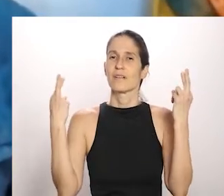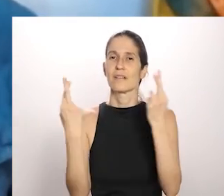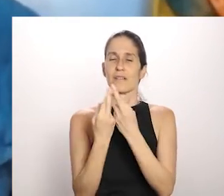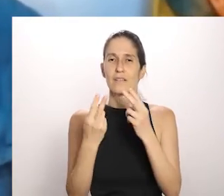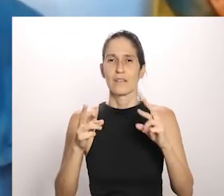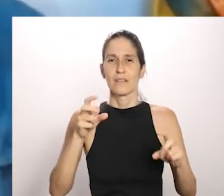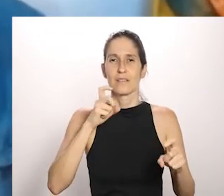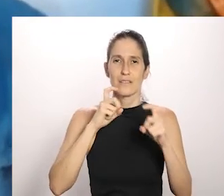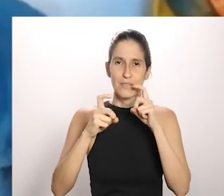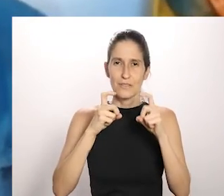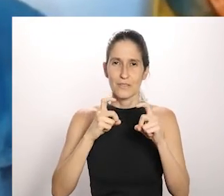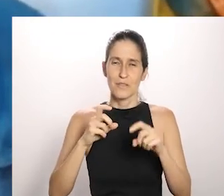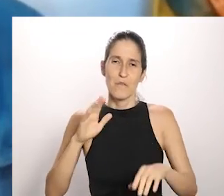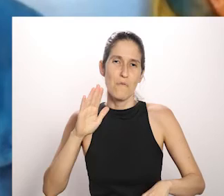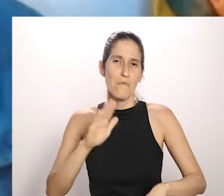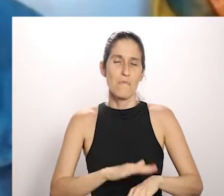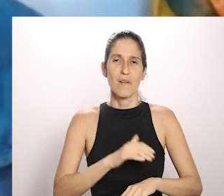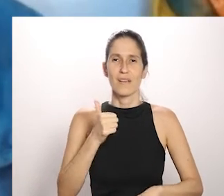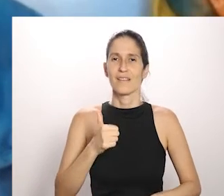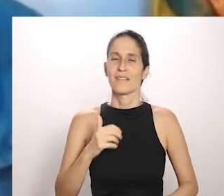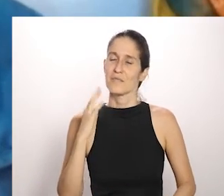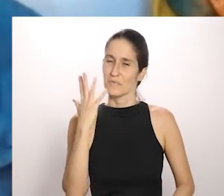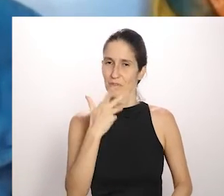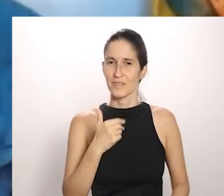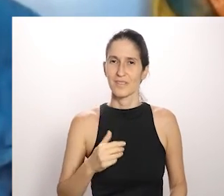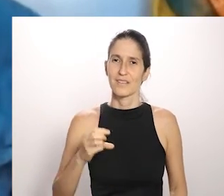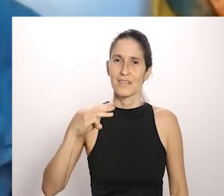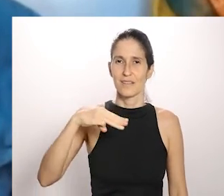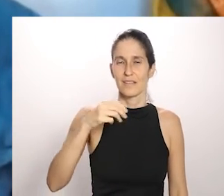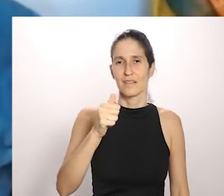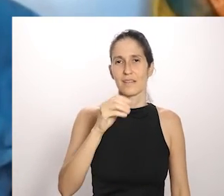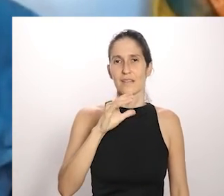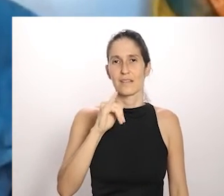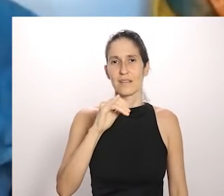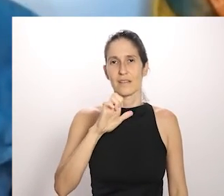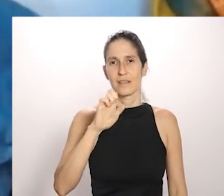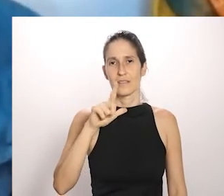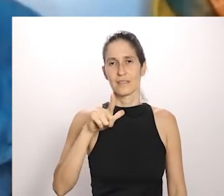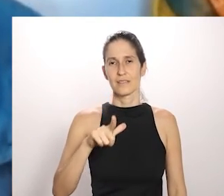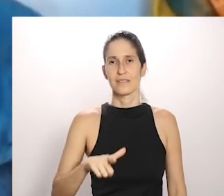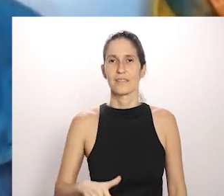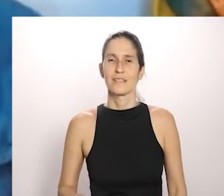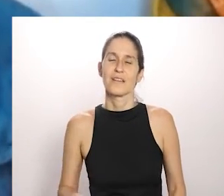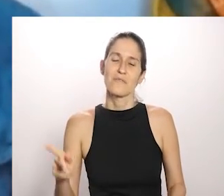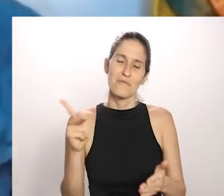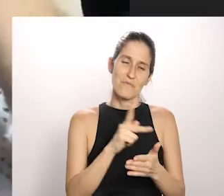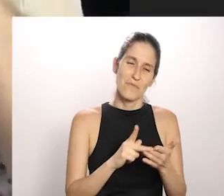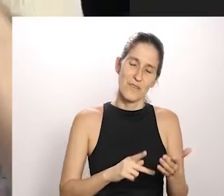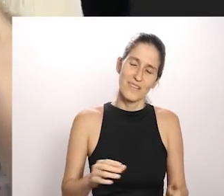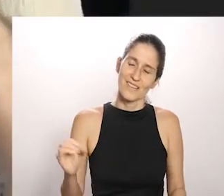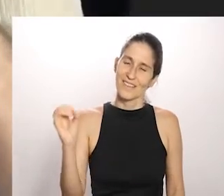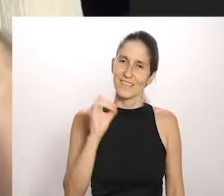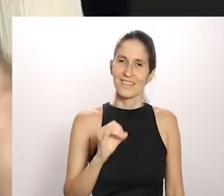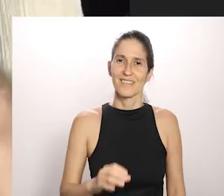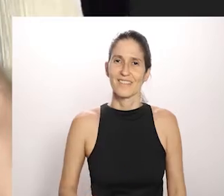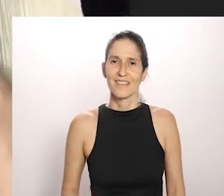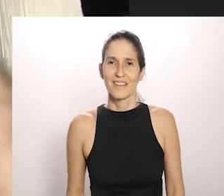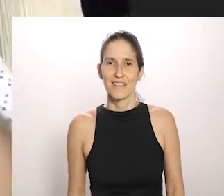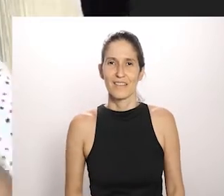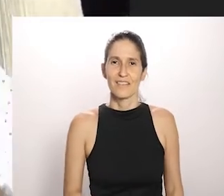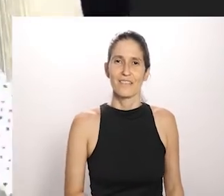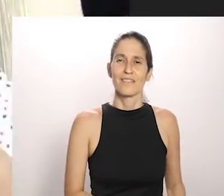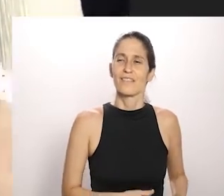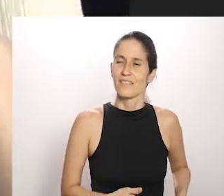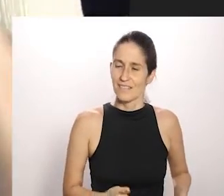roda da melhor maneira possível. Marcel, salu, meu santo! E aí, meu poeta? por Deus, pega